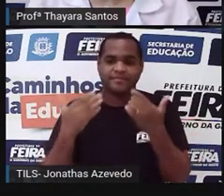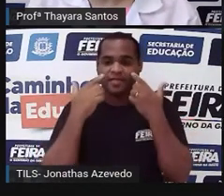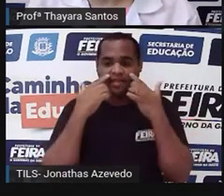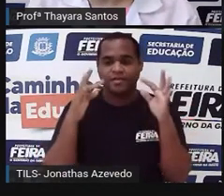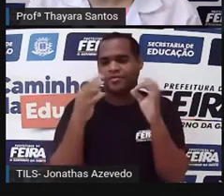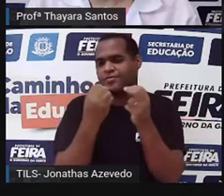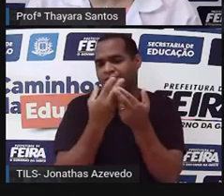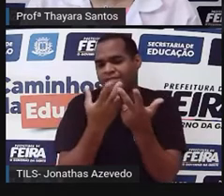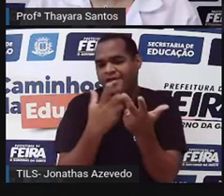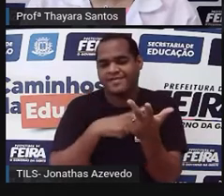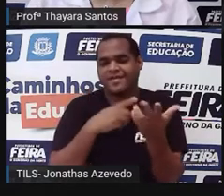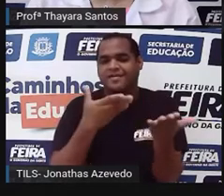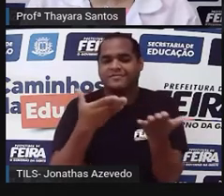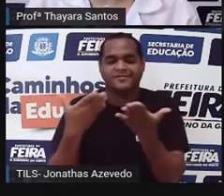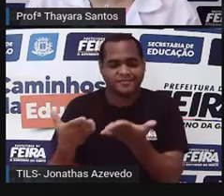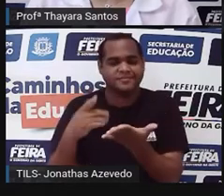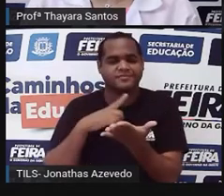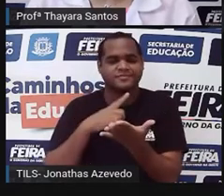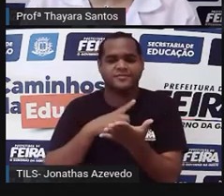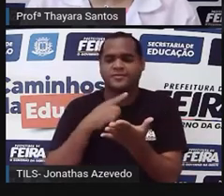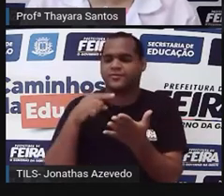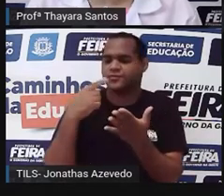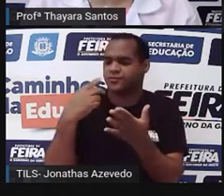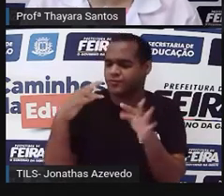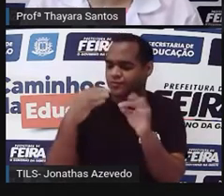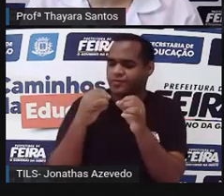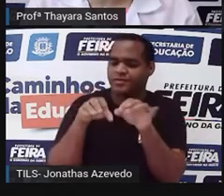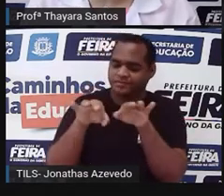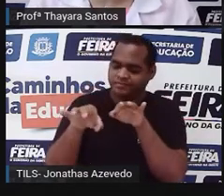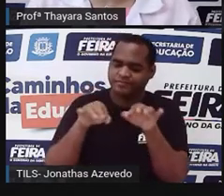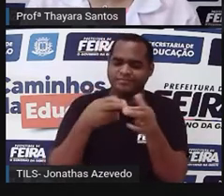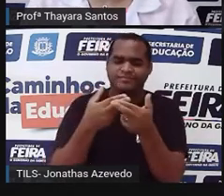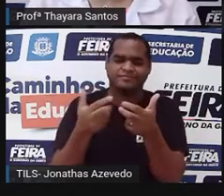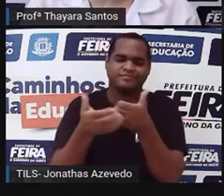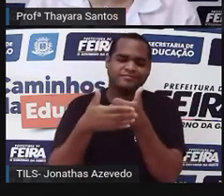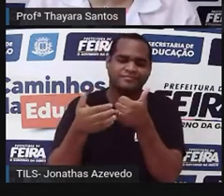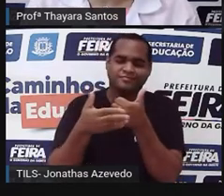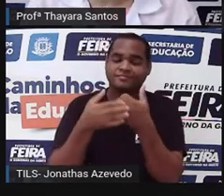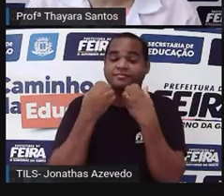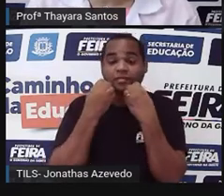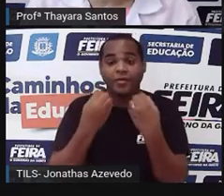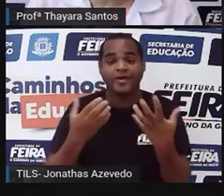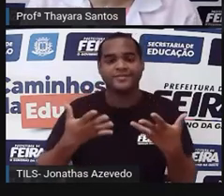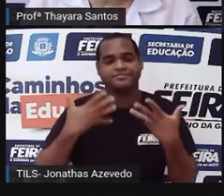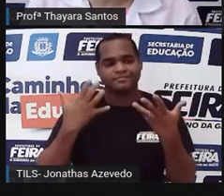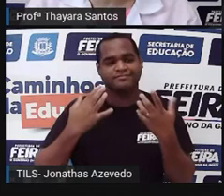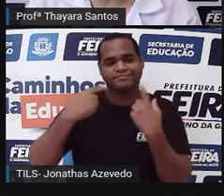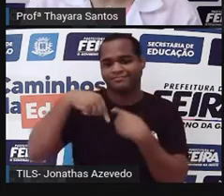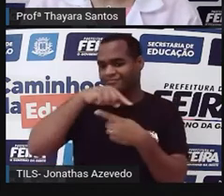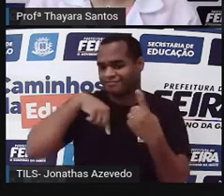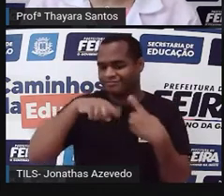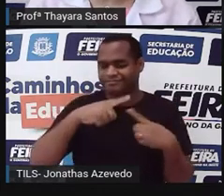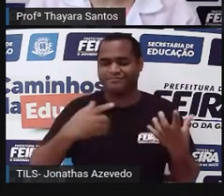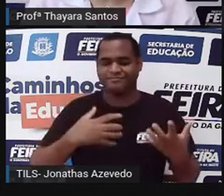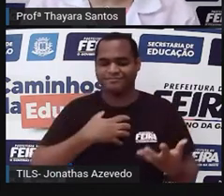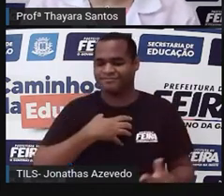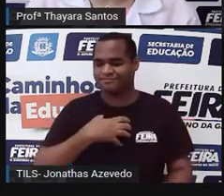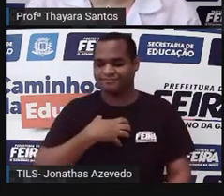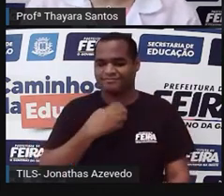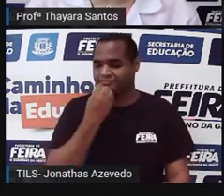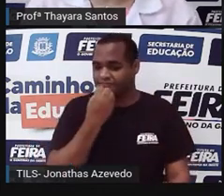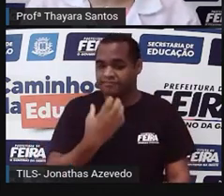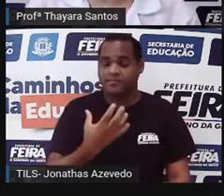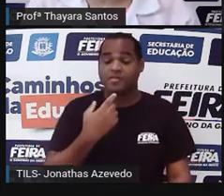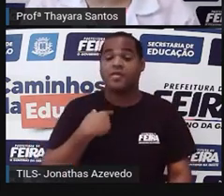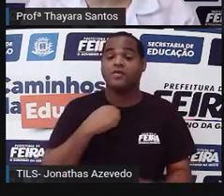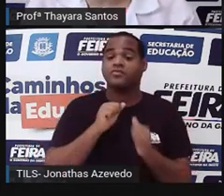muito bem-vindos a essa aula. Tudo aqui foi preparado com muito carinho para vocês, então é uma alegria enorme tê-los aqui com a gente, saber que vocês estão aí